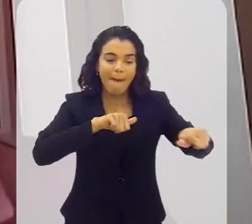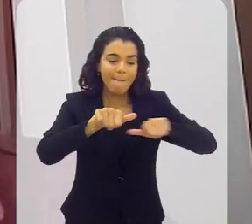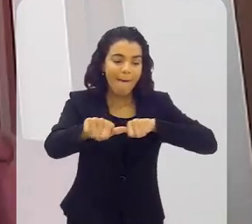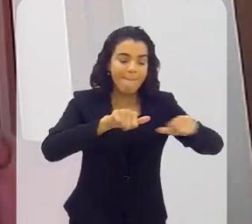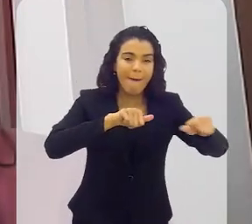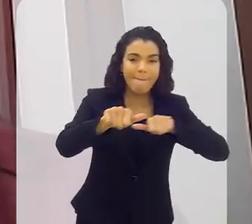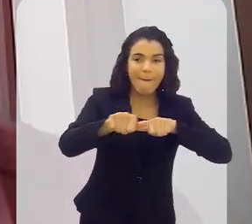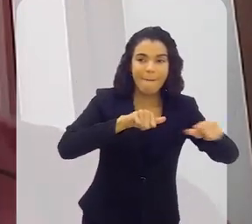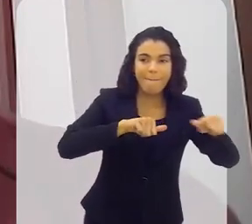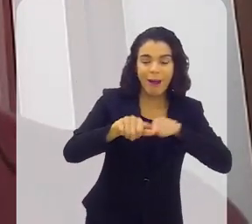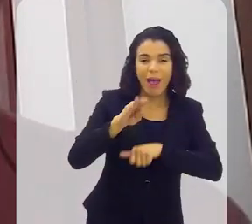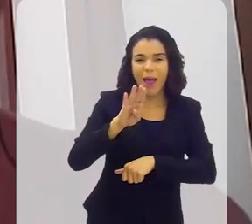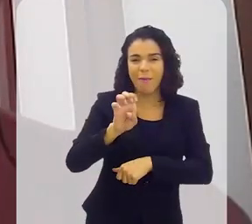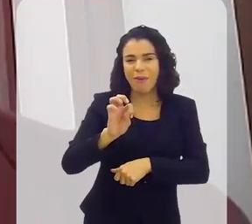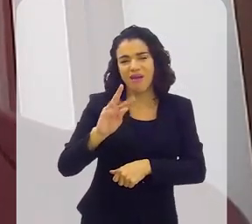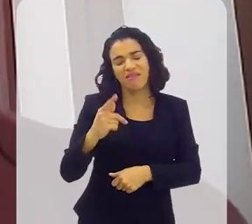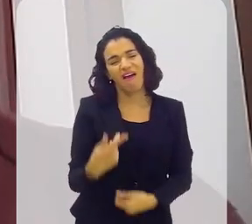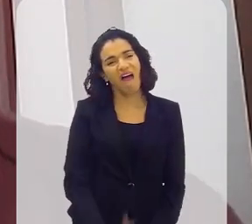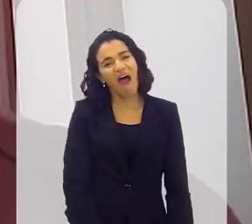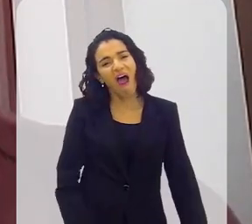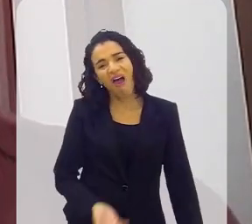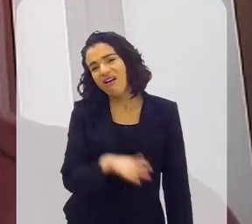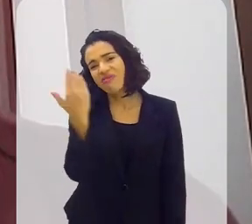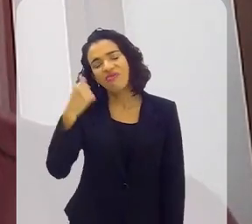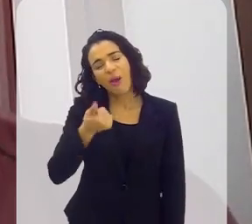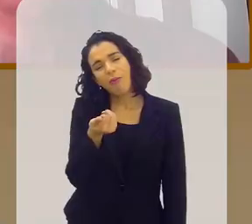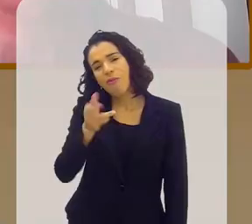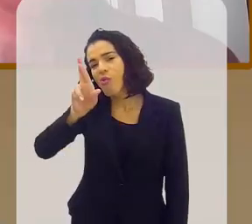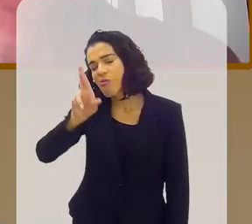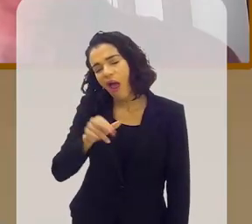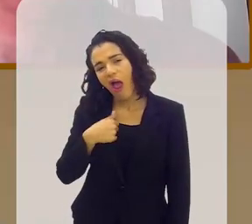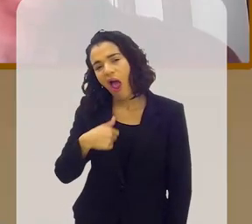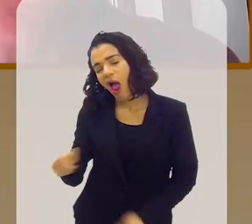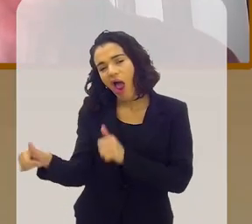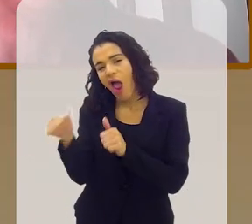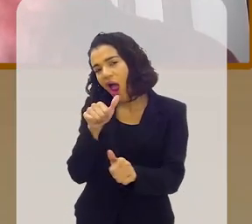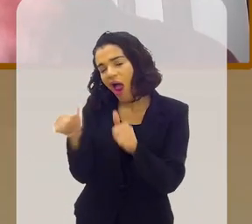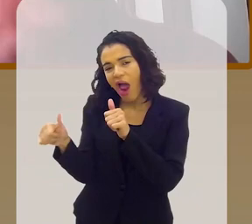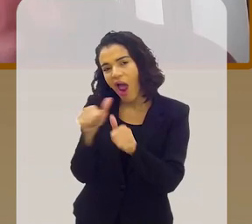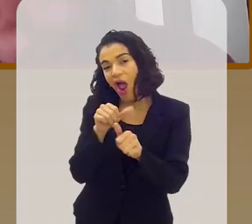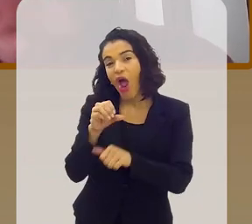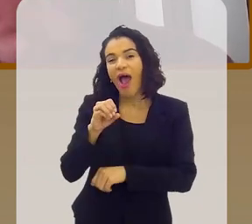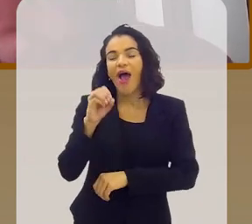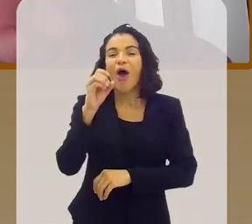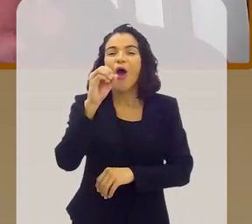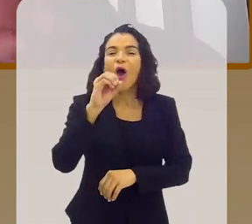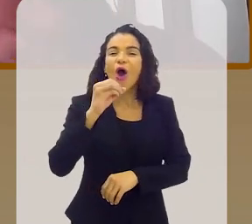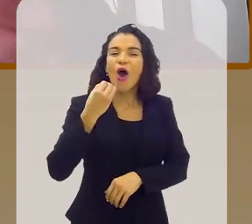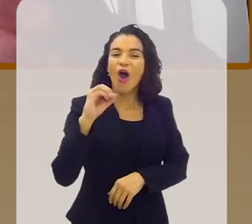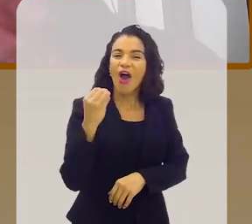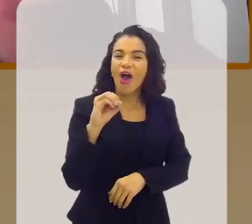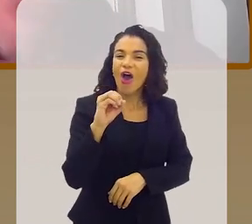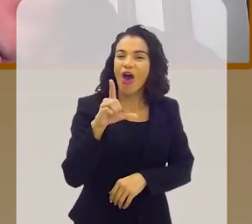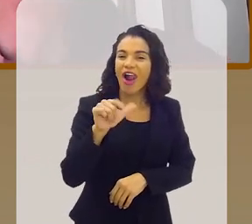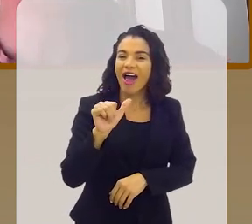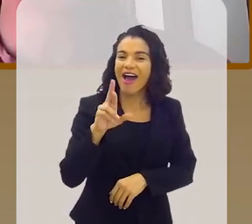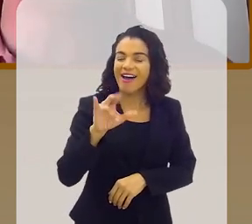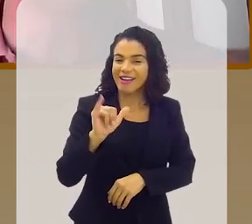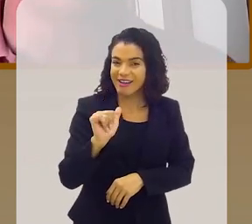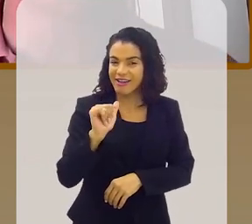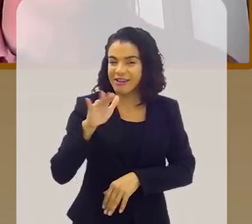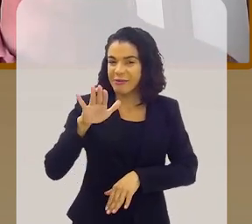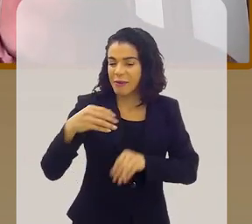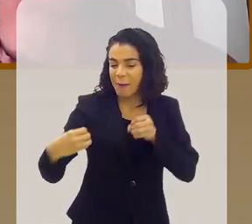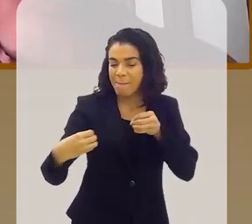acabava. E quando acabava, a Bete falava assim, ah, vamos pro botequim. A gente ia fechando o botequim de ramo, de olaria, que ali era a olaria. Às